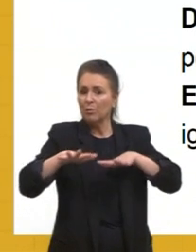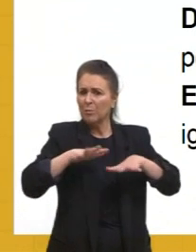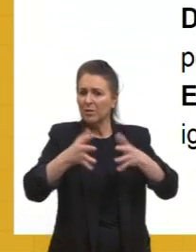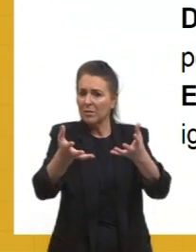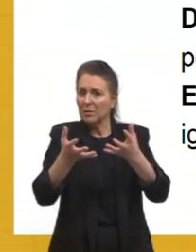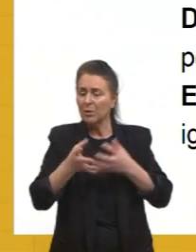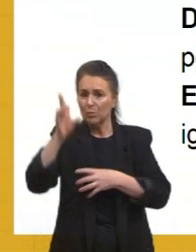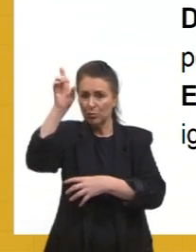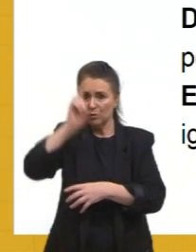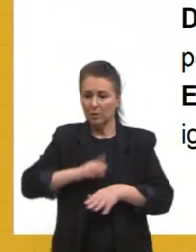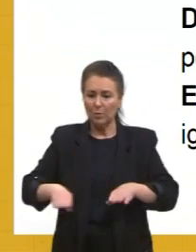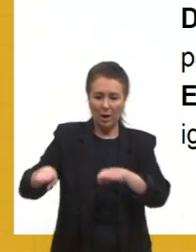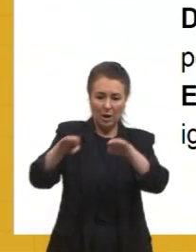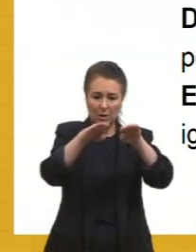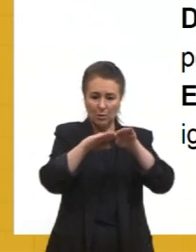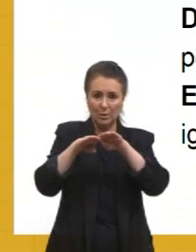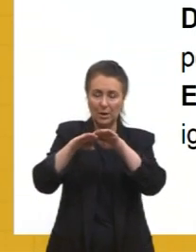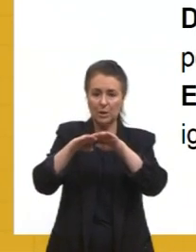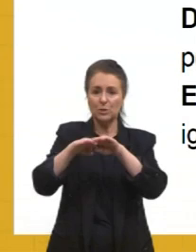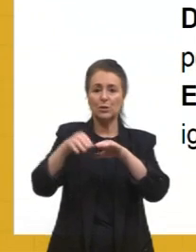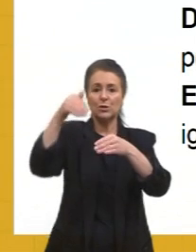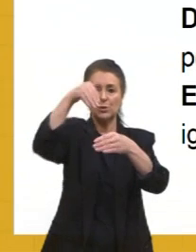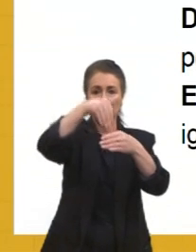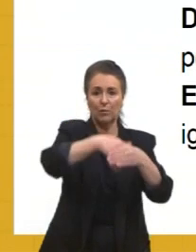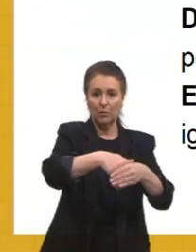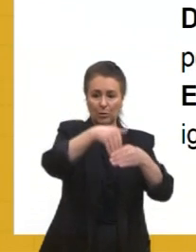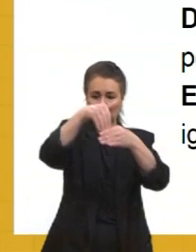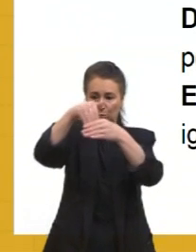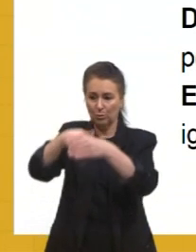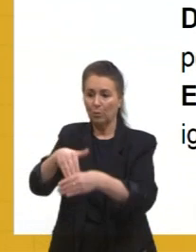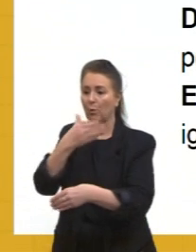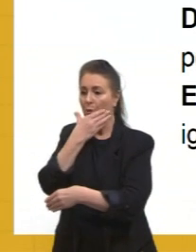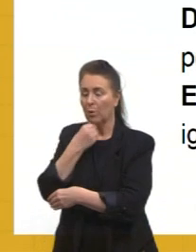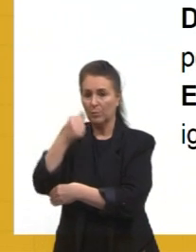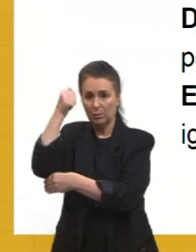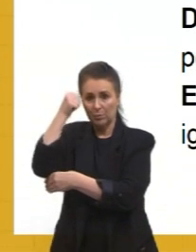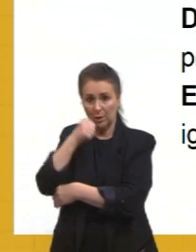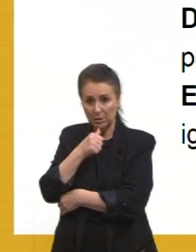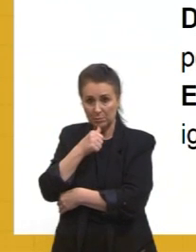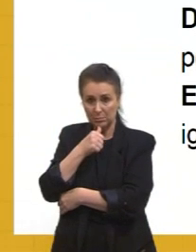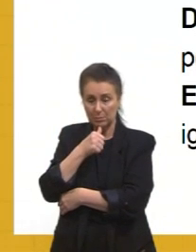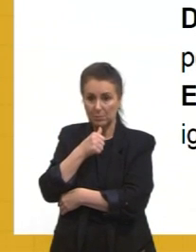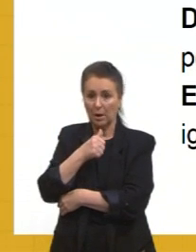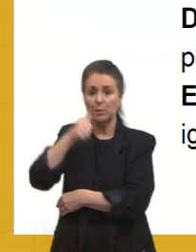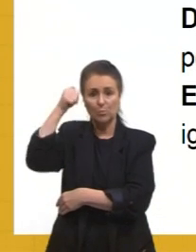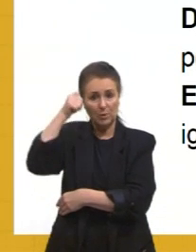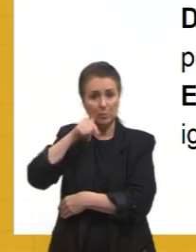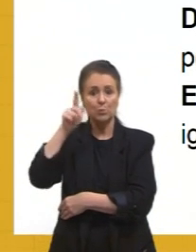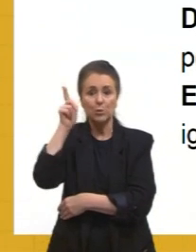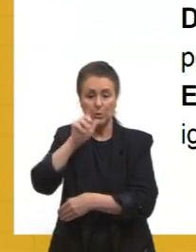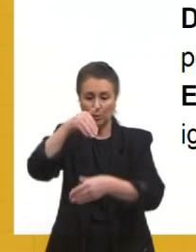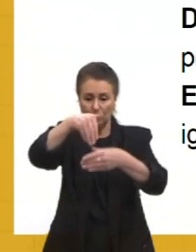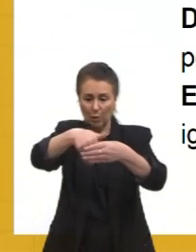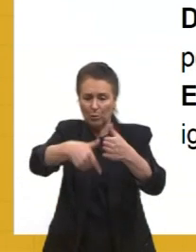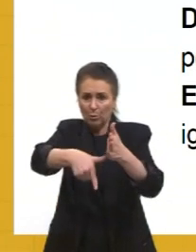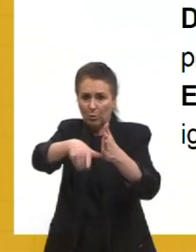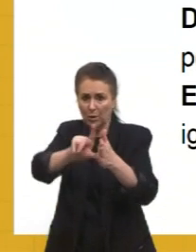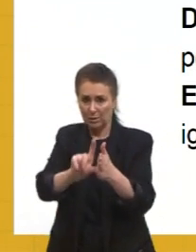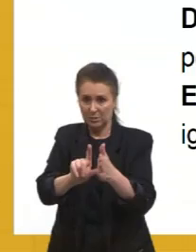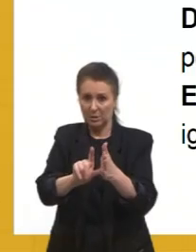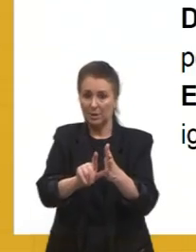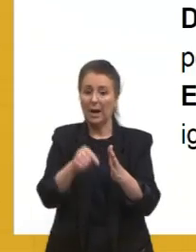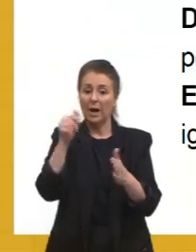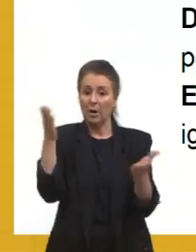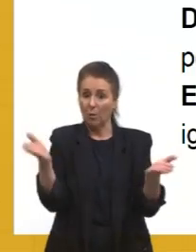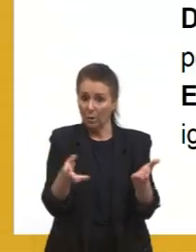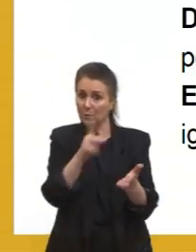o direito à igualdade de voto para homens e mulheres. A gente viu que esse direito foi conquistado bem antes. Isso aqui já é na década de 80.